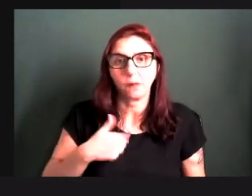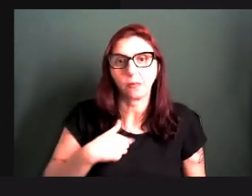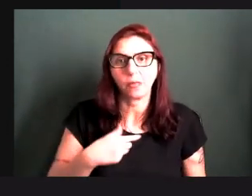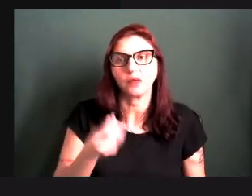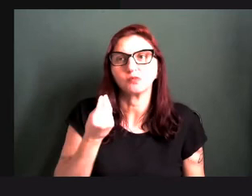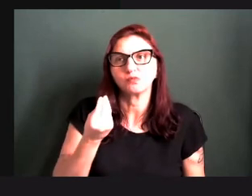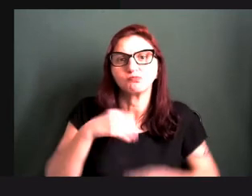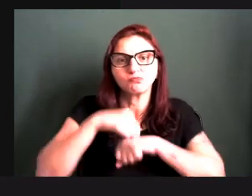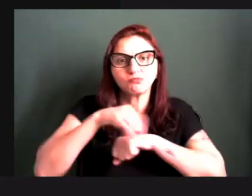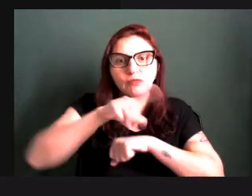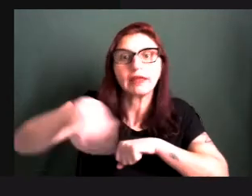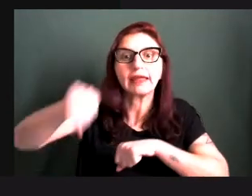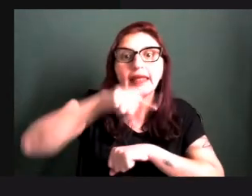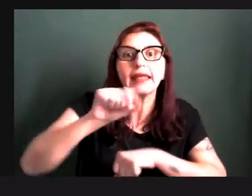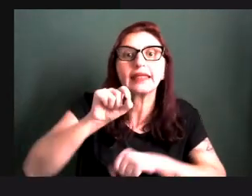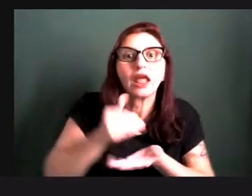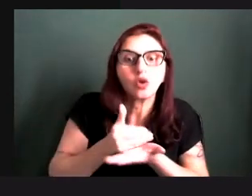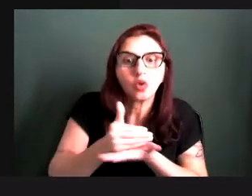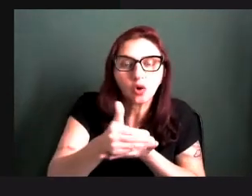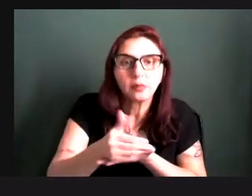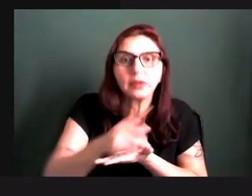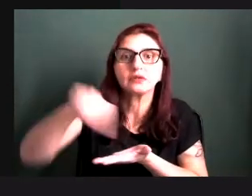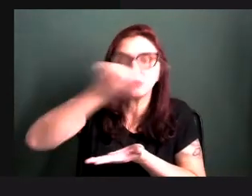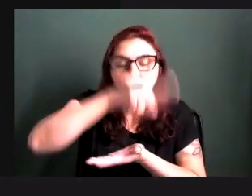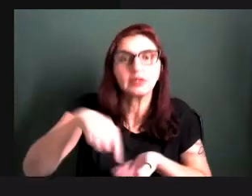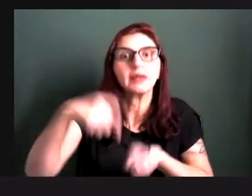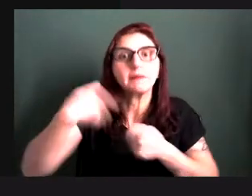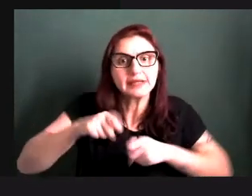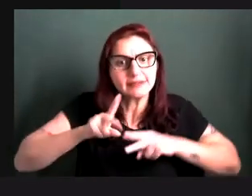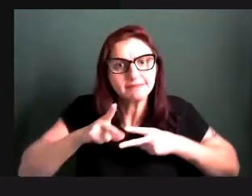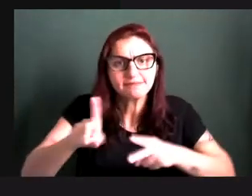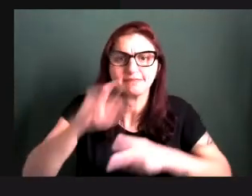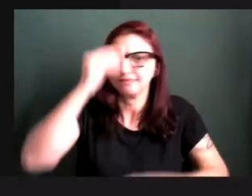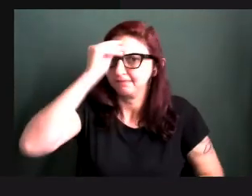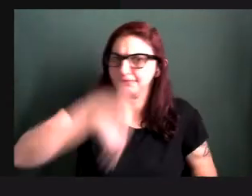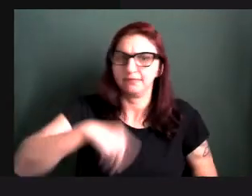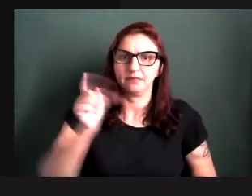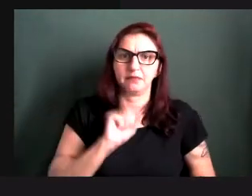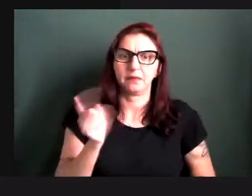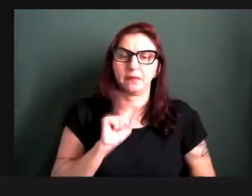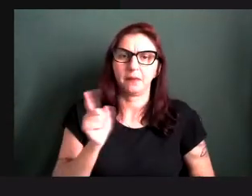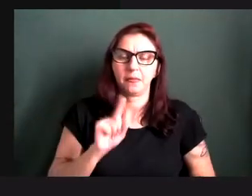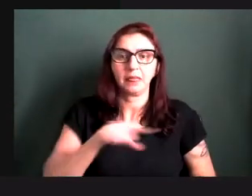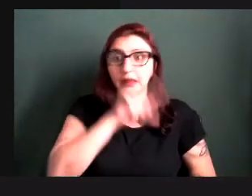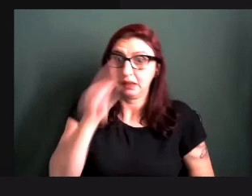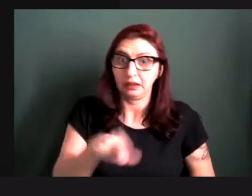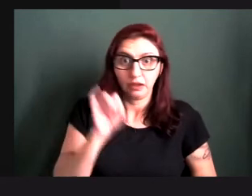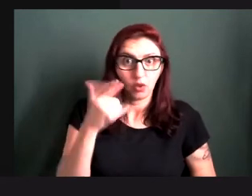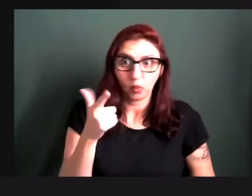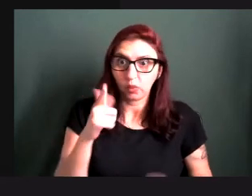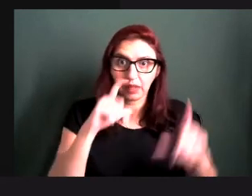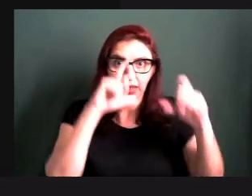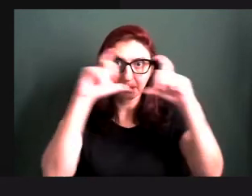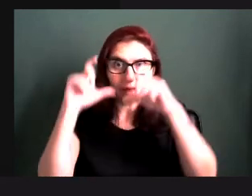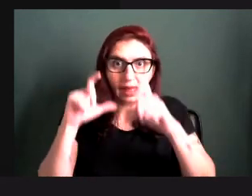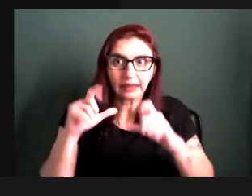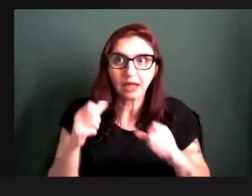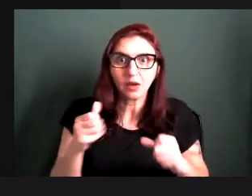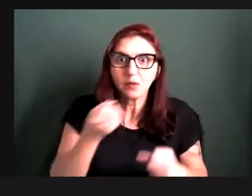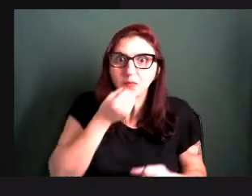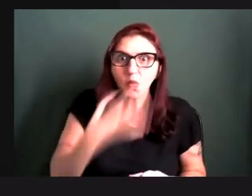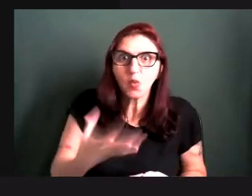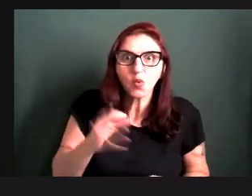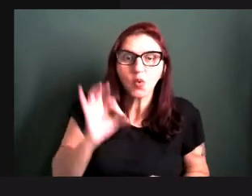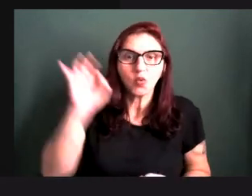começando é que não desista, você não precisa ter o melhor equipamento para estar fazendo as melhores fotos, você precisa ter a técnica, você precisa estudar.